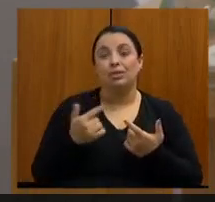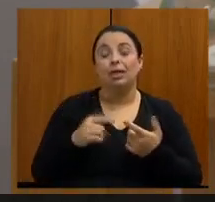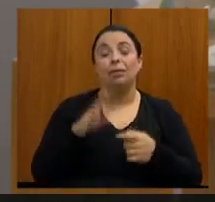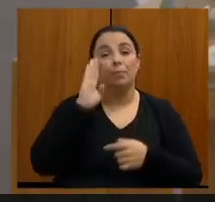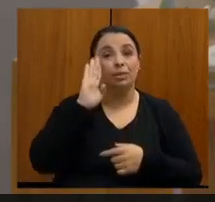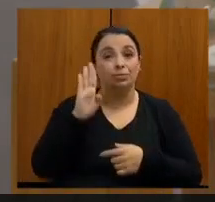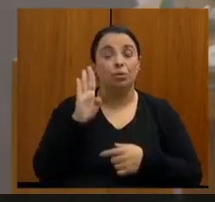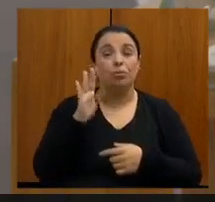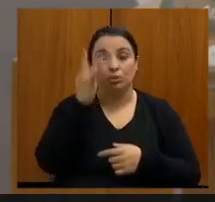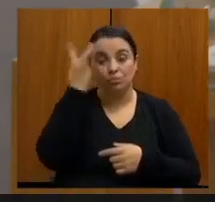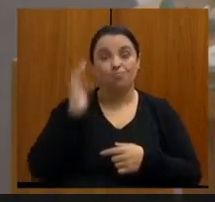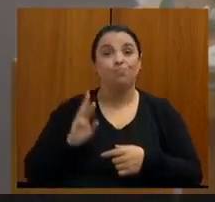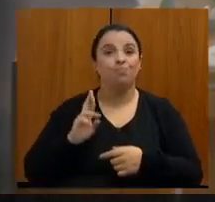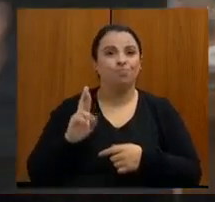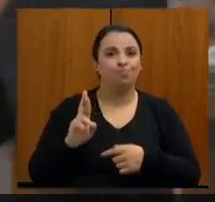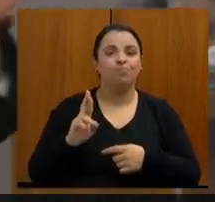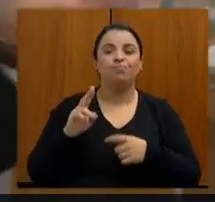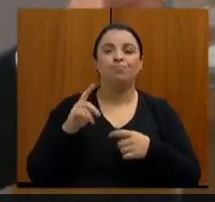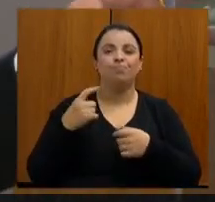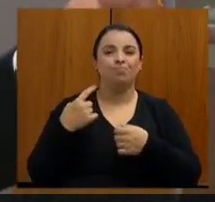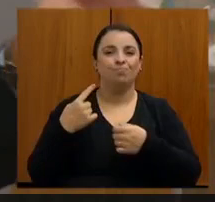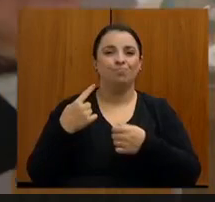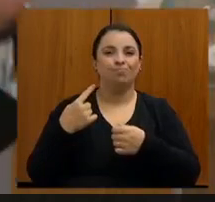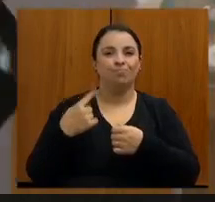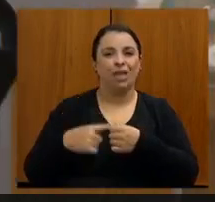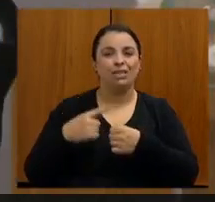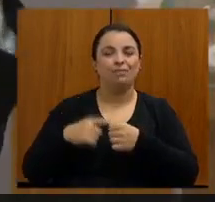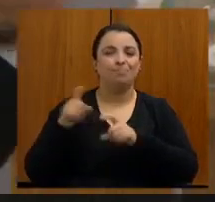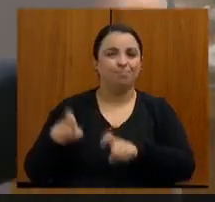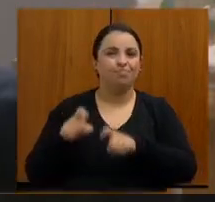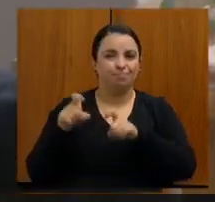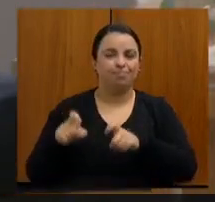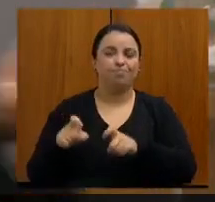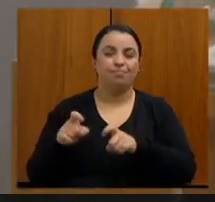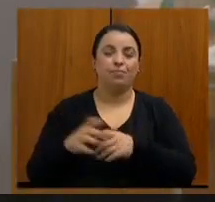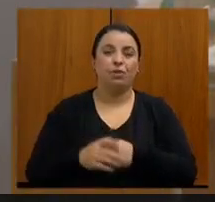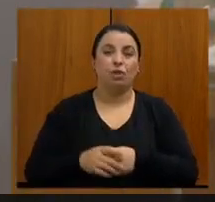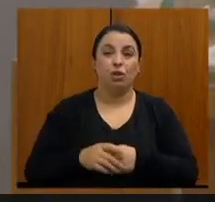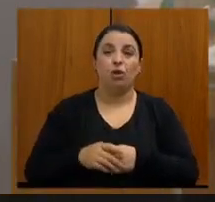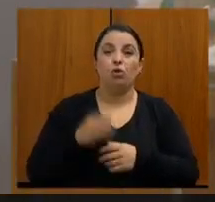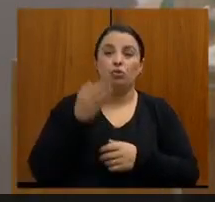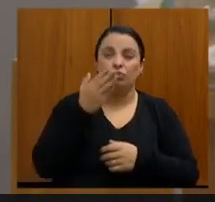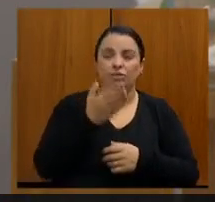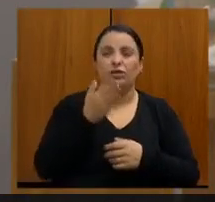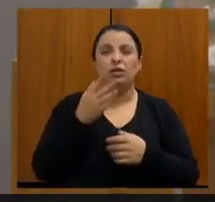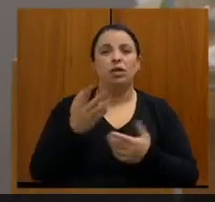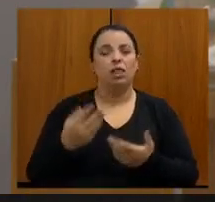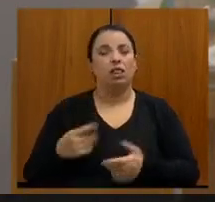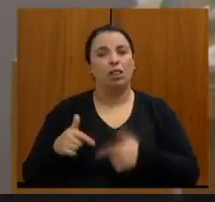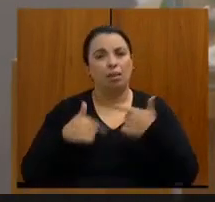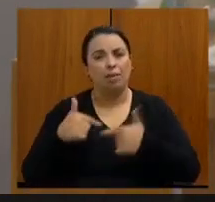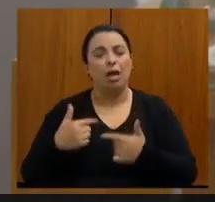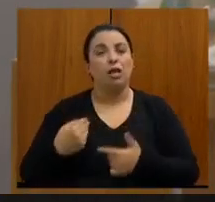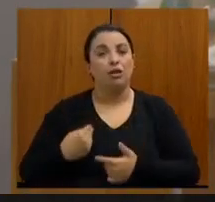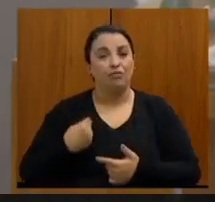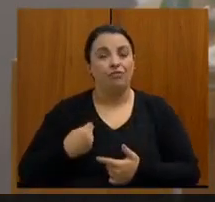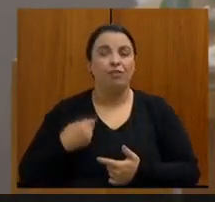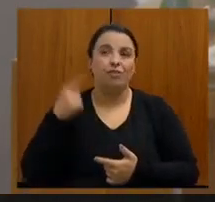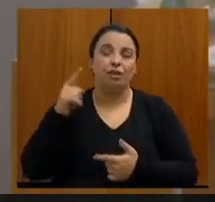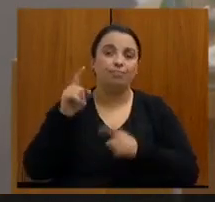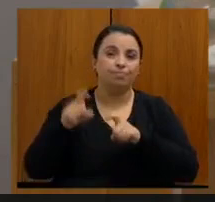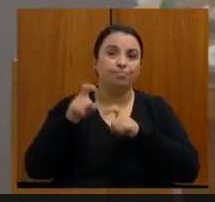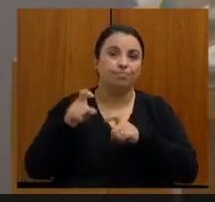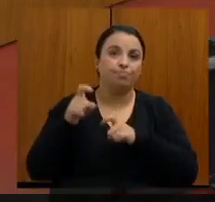interior de Minas. O senhor que vive lá, o senhor que trabalha lá no interior de Minas, tem uma experiência grande